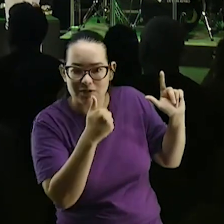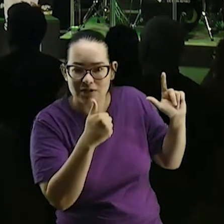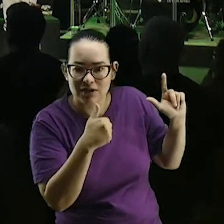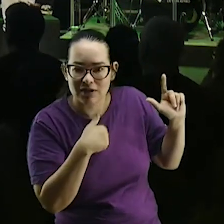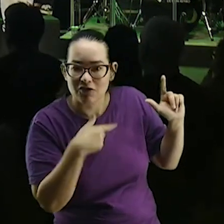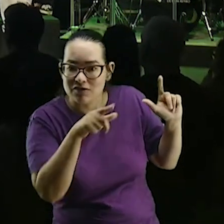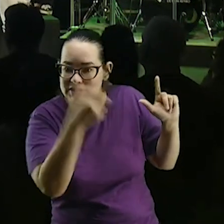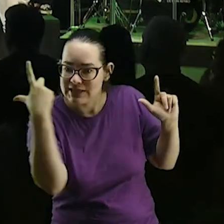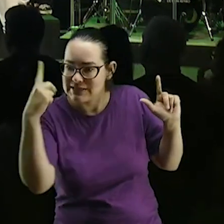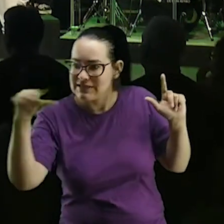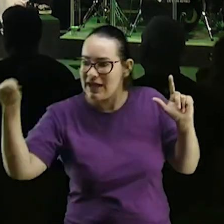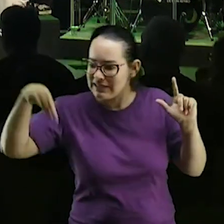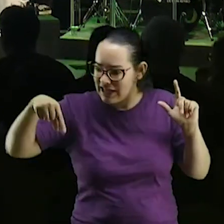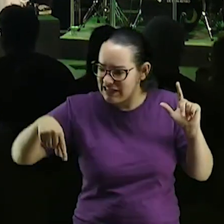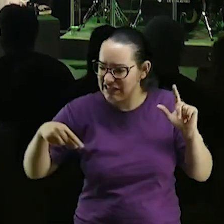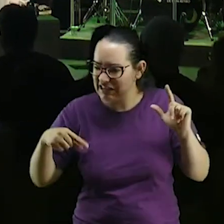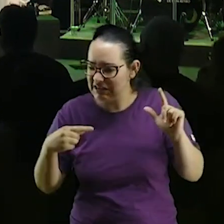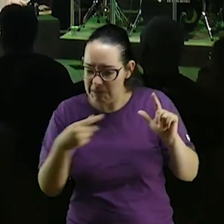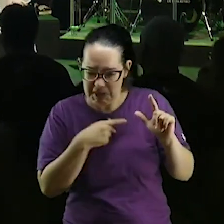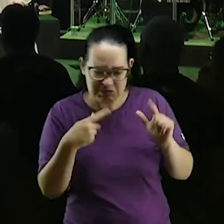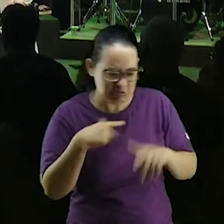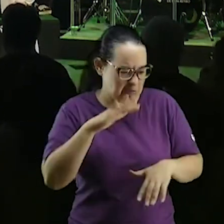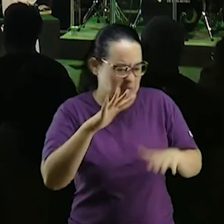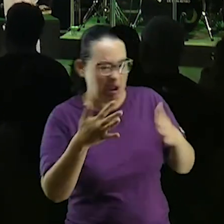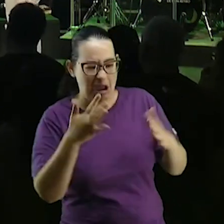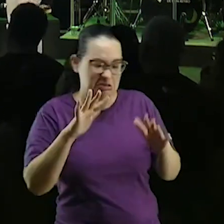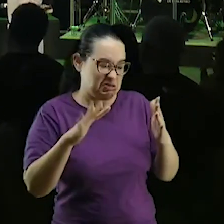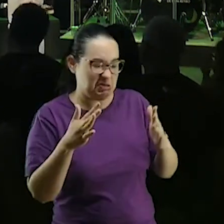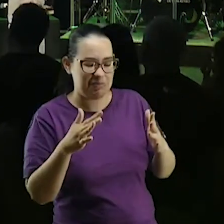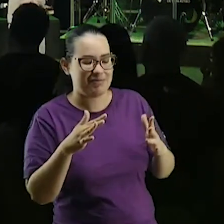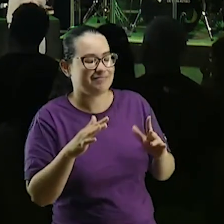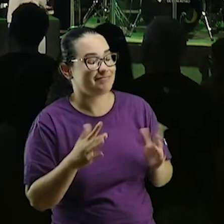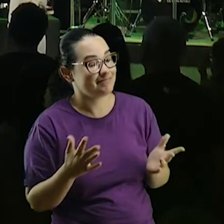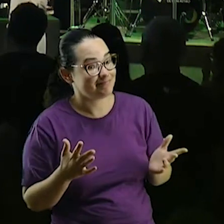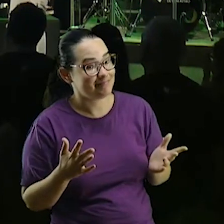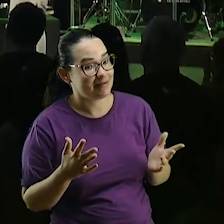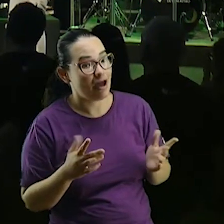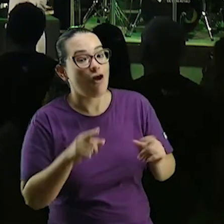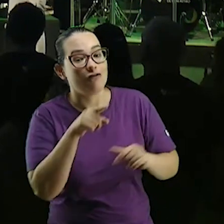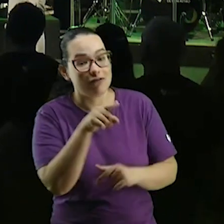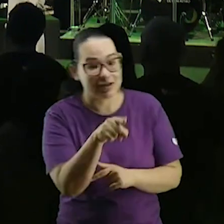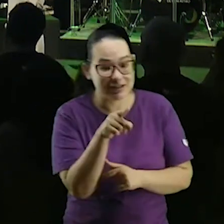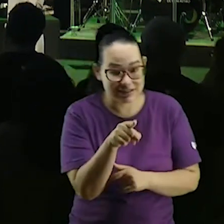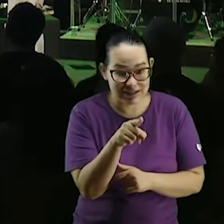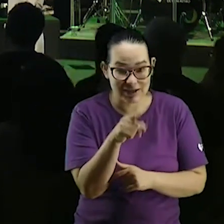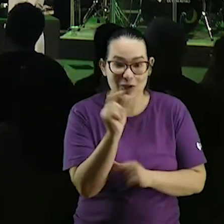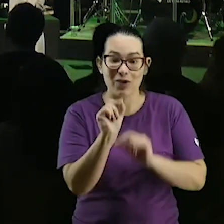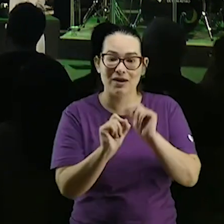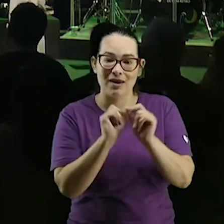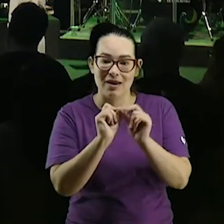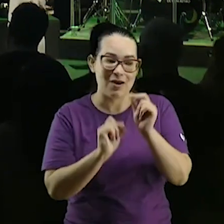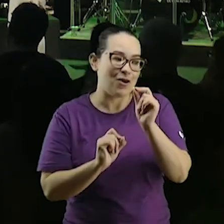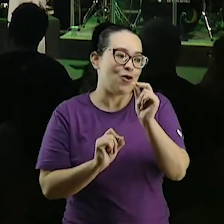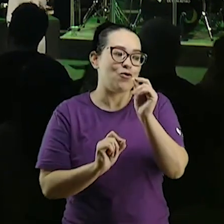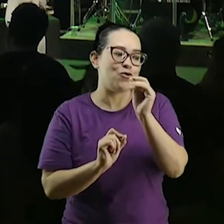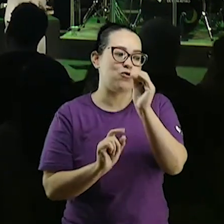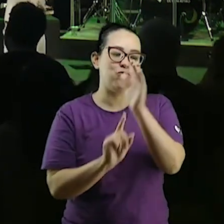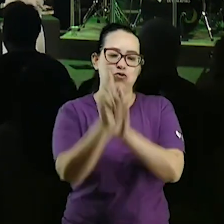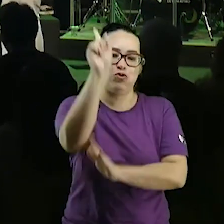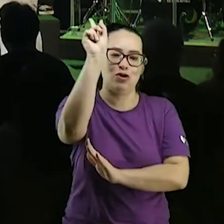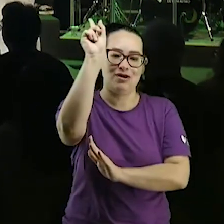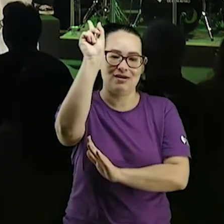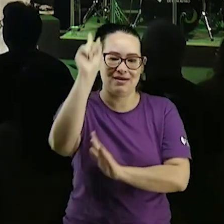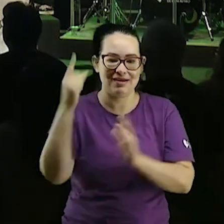você sair daqui e falar assim hoje o pastor estava mais ou menos se eu não preparar um foguete para mandar para a igreja eu não fico quieto eu estou orando de